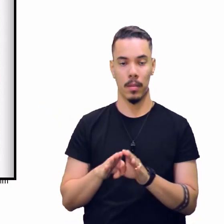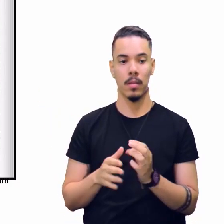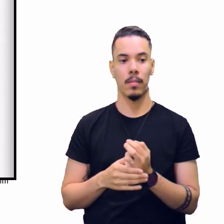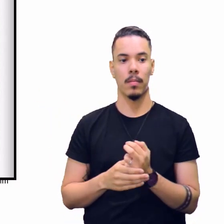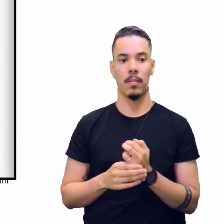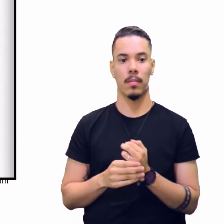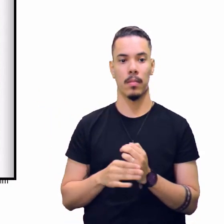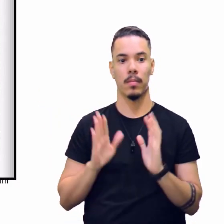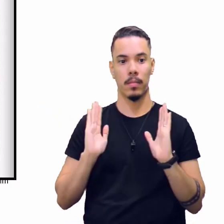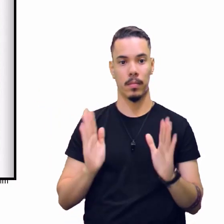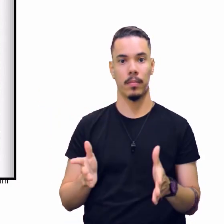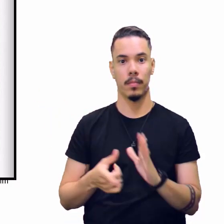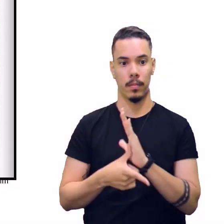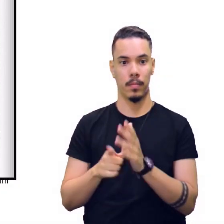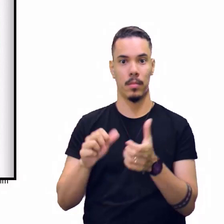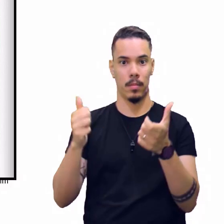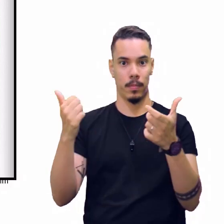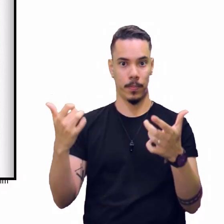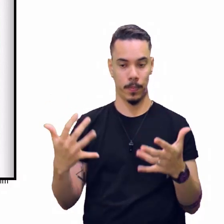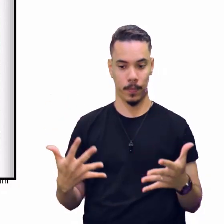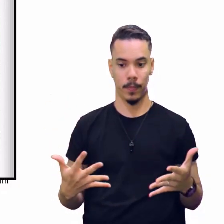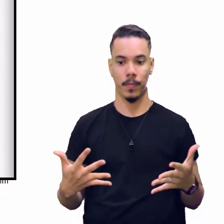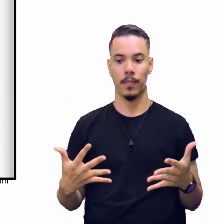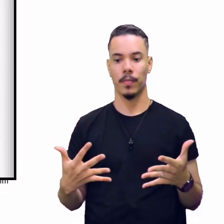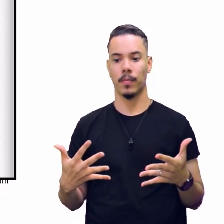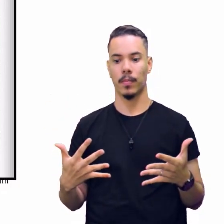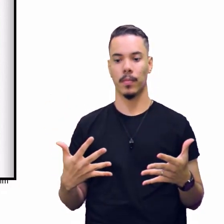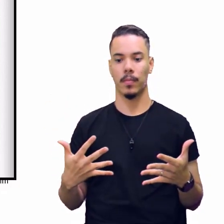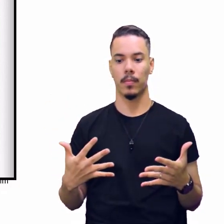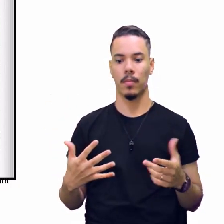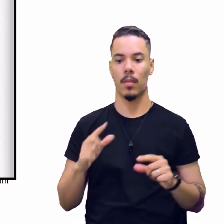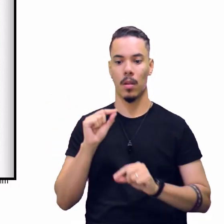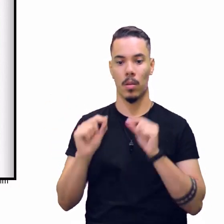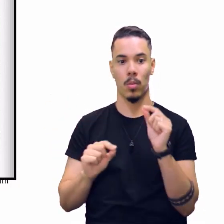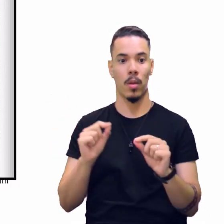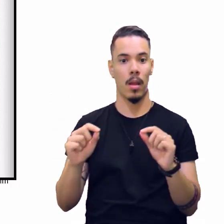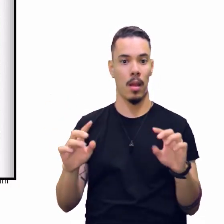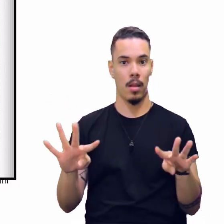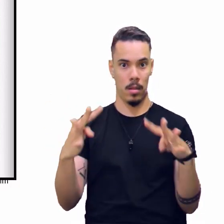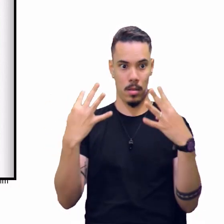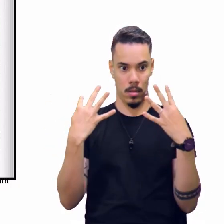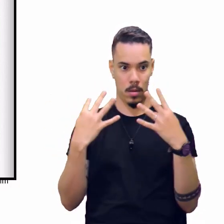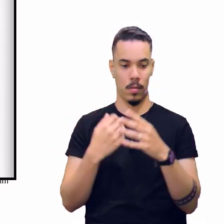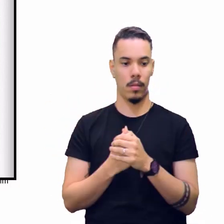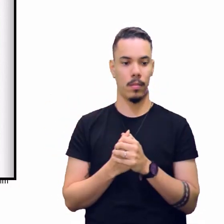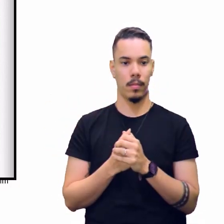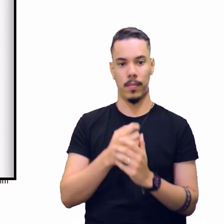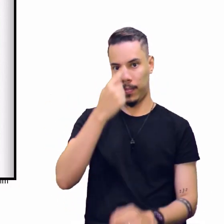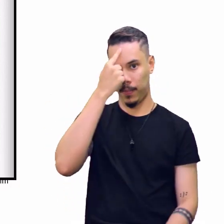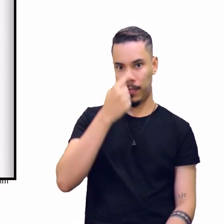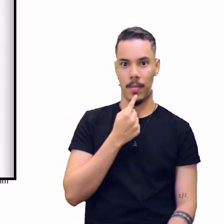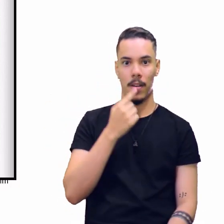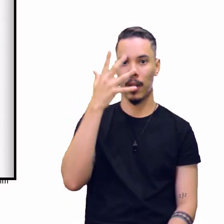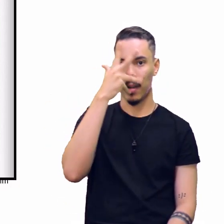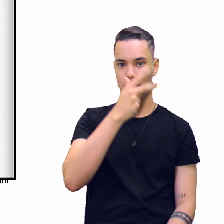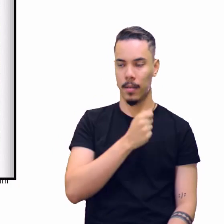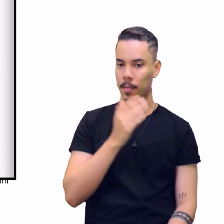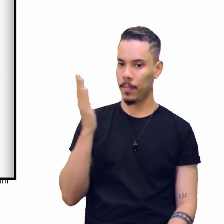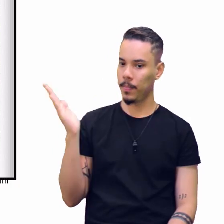foi falada anteriormente. E olha só, pra chamar atenção, né? Olha essa imagem linda aí.